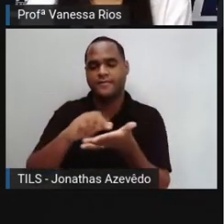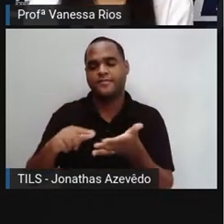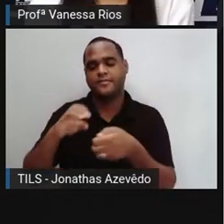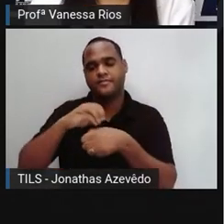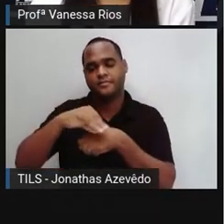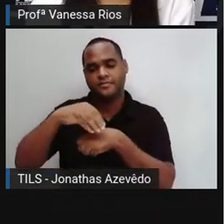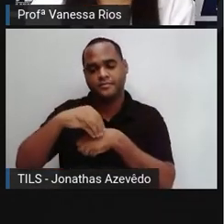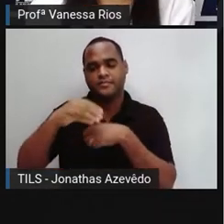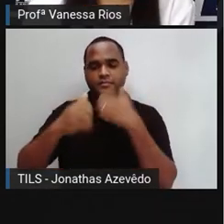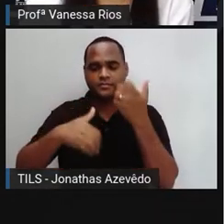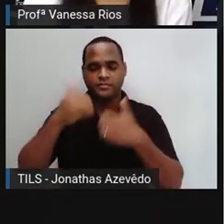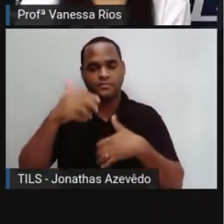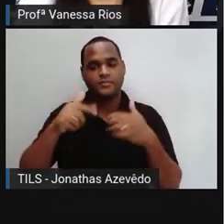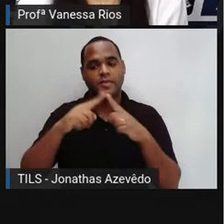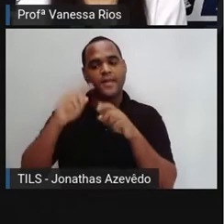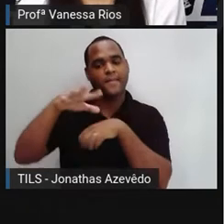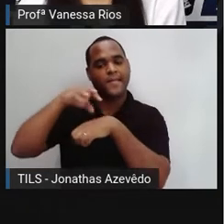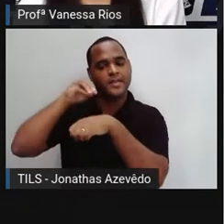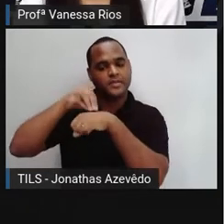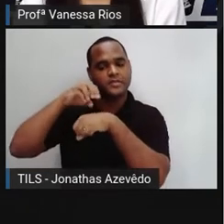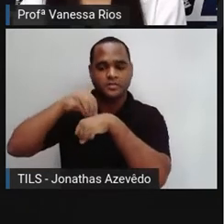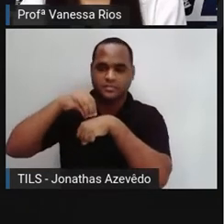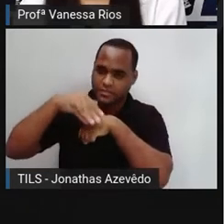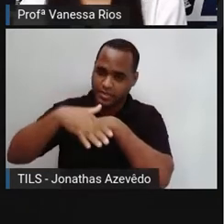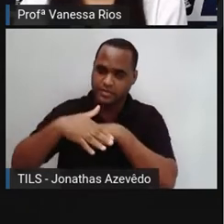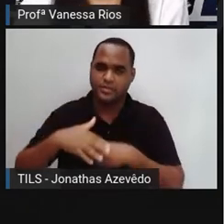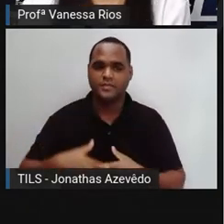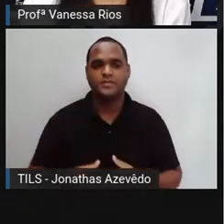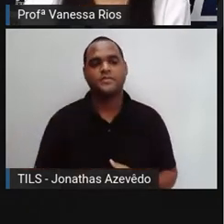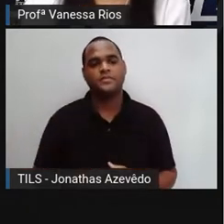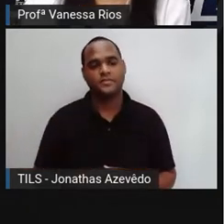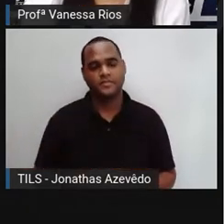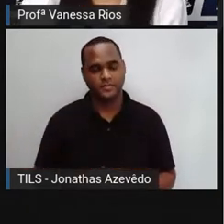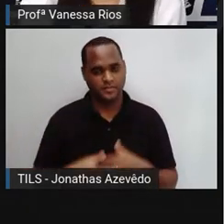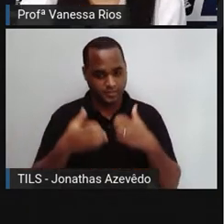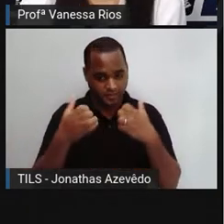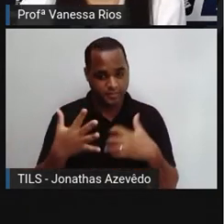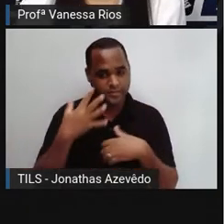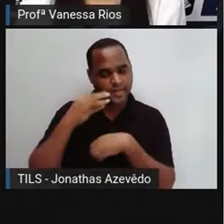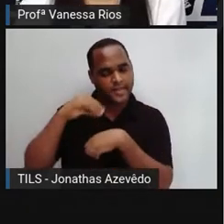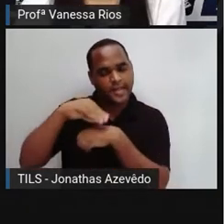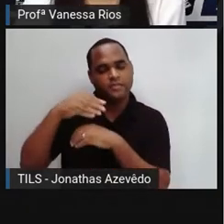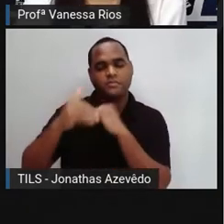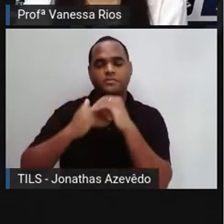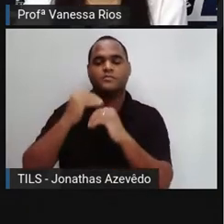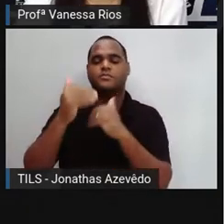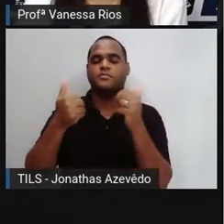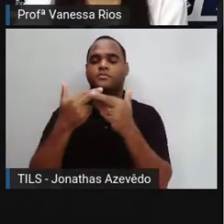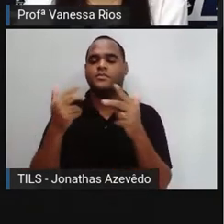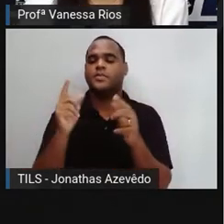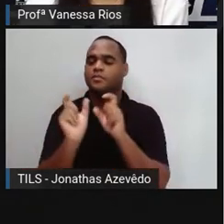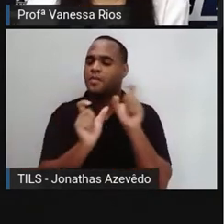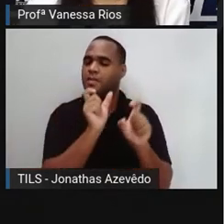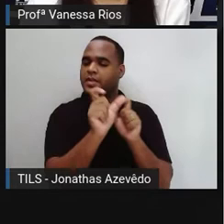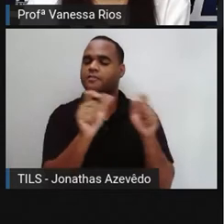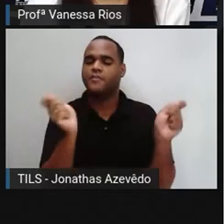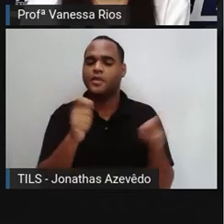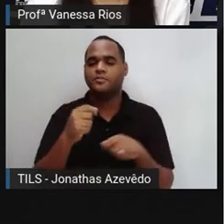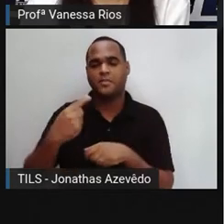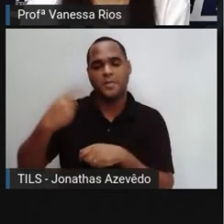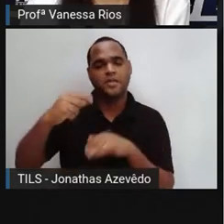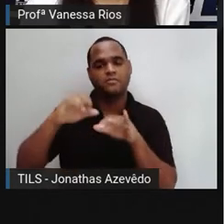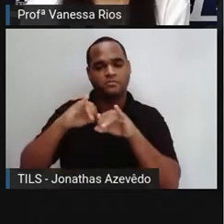sair aí de um emissor e chegar até um receptor. Utilizando aí dentro desse processo apenas palavras. Então, tem o primeiro